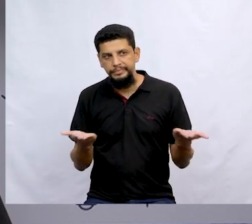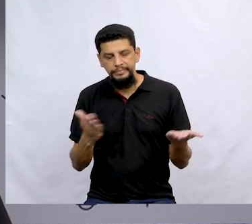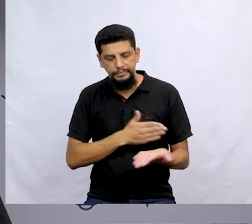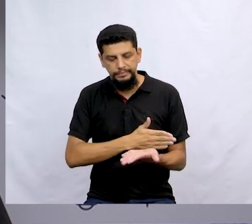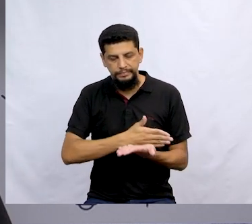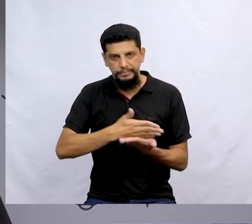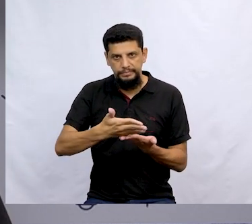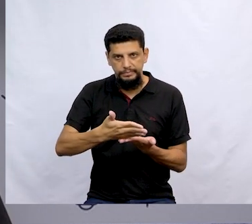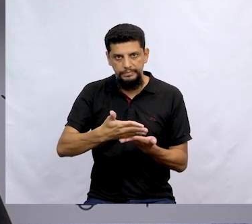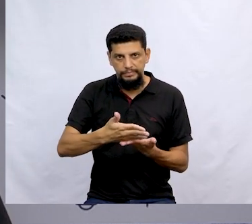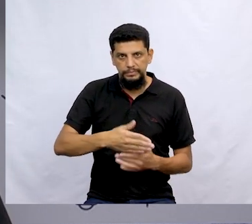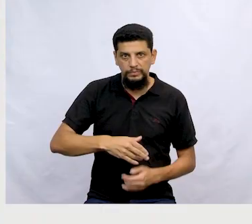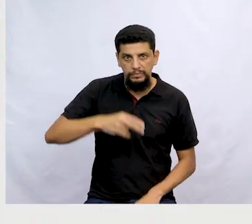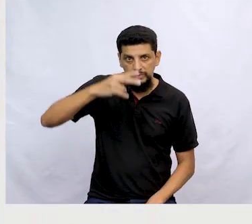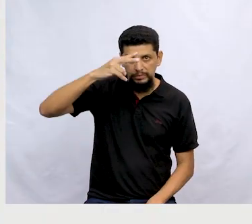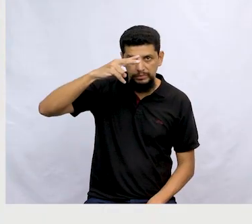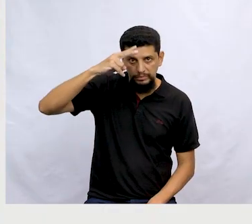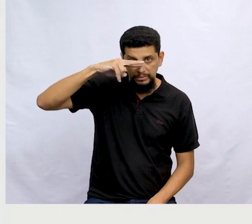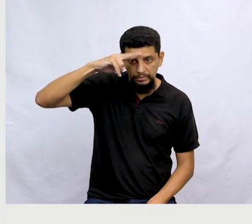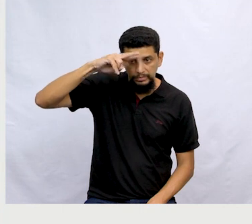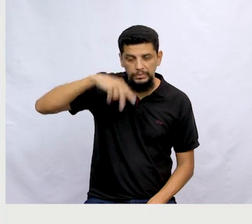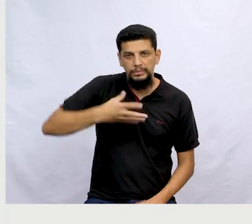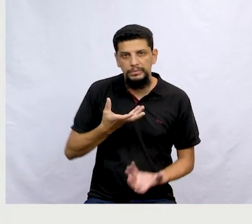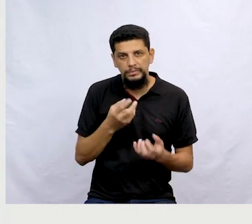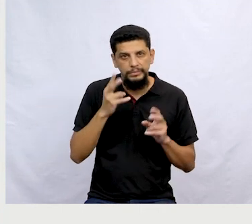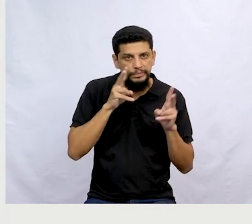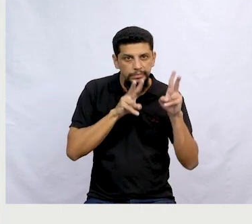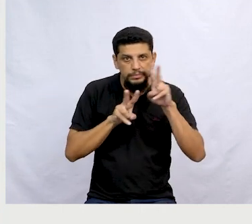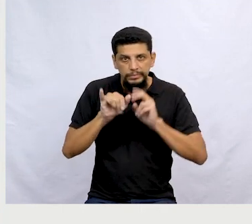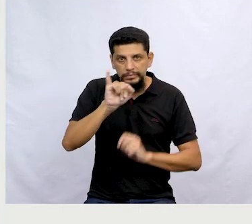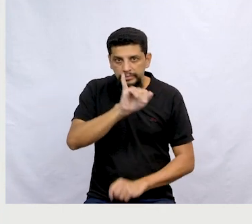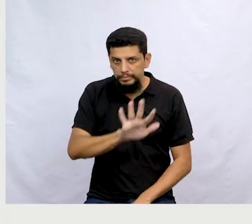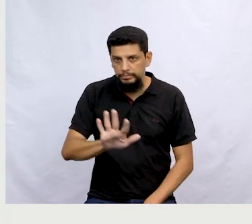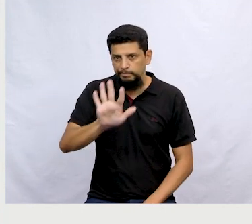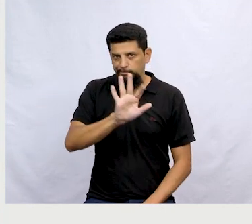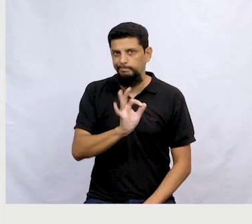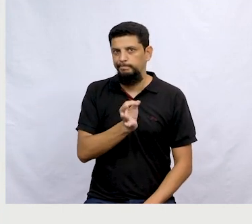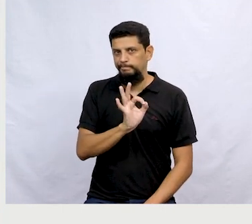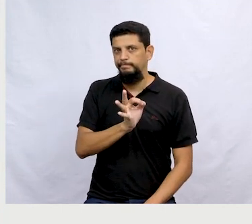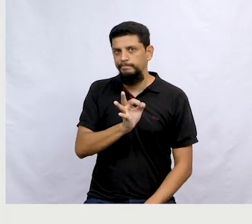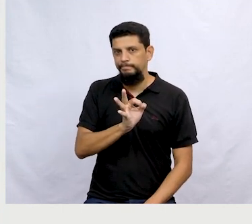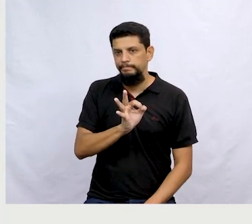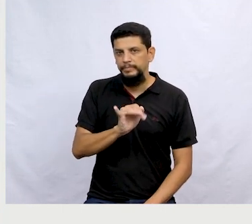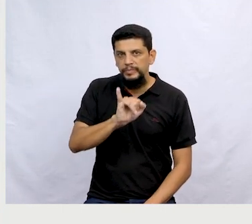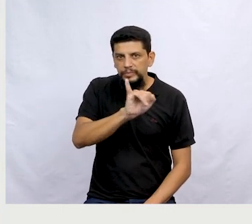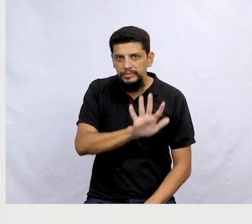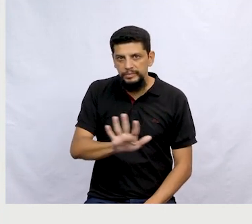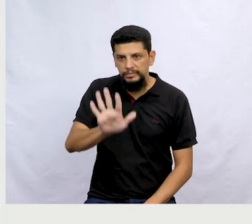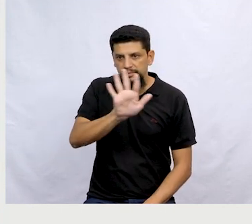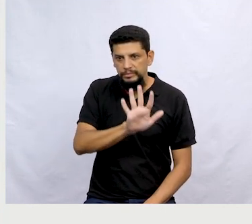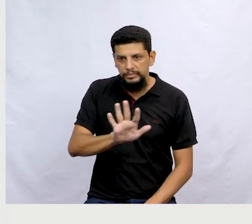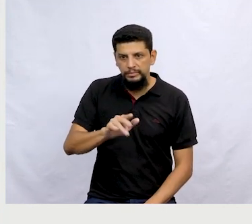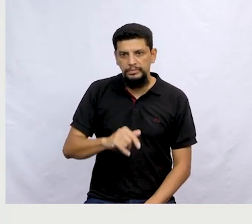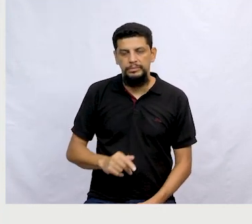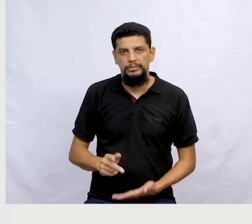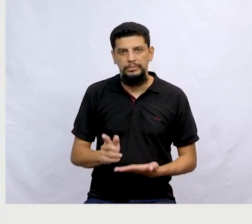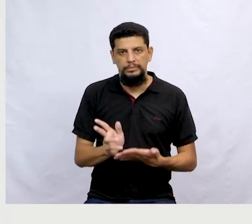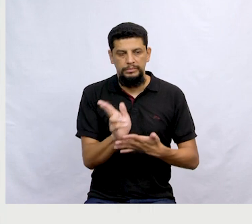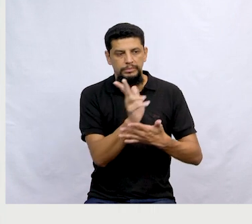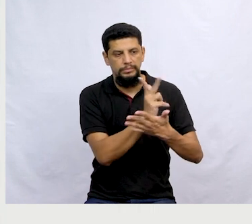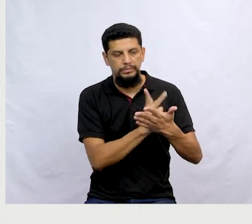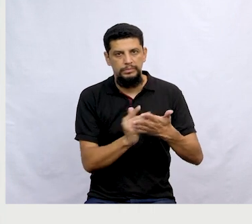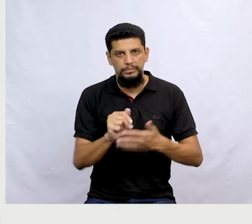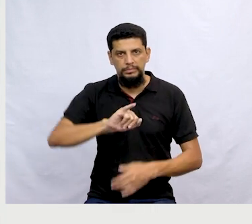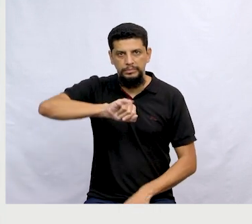para começar a desbravar o mundo das histórias, eu quero que vocês olhem para a ilustração. Isso mesmo. É uma das ilustrações ali da Juliana Bolini.